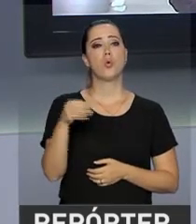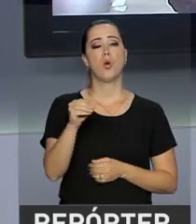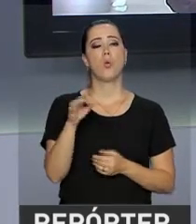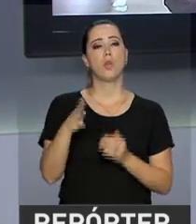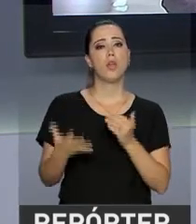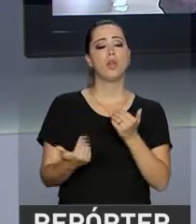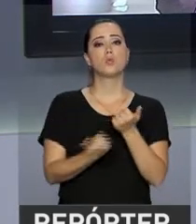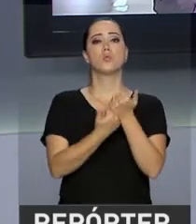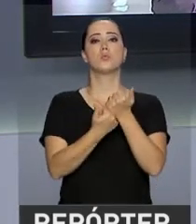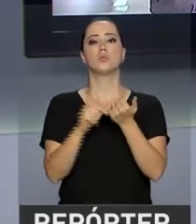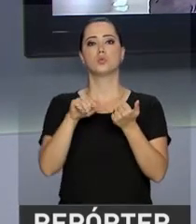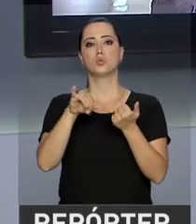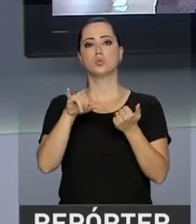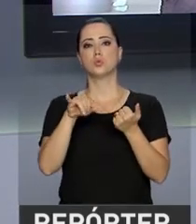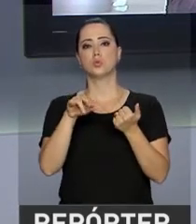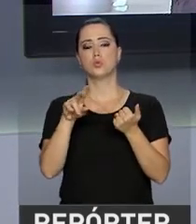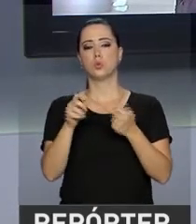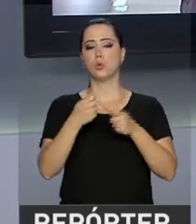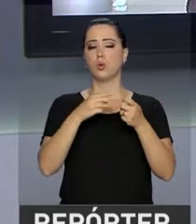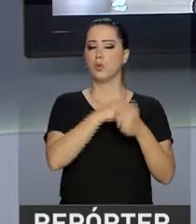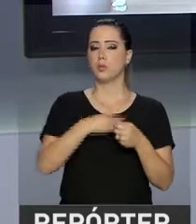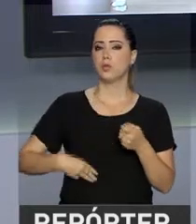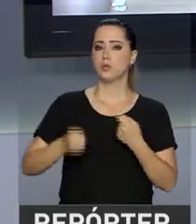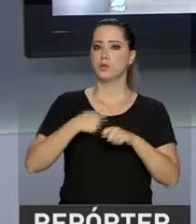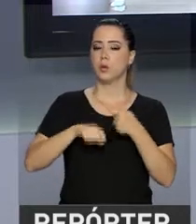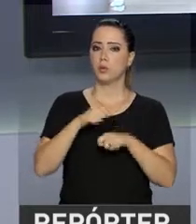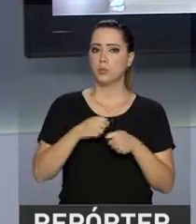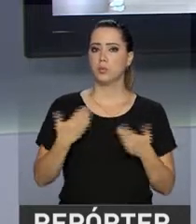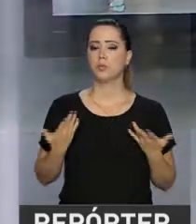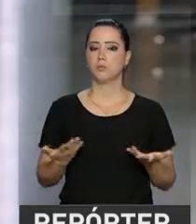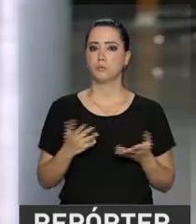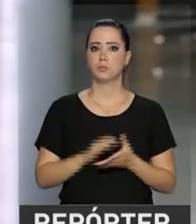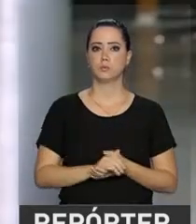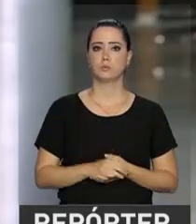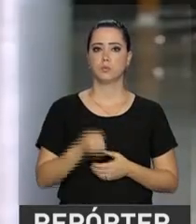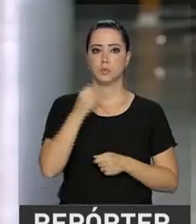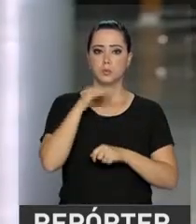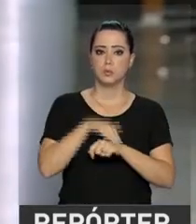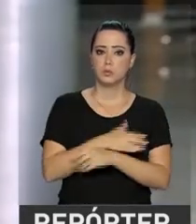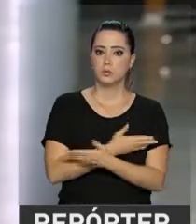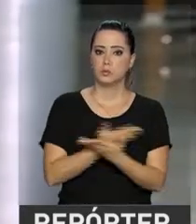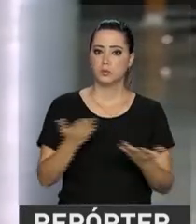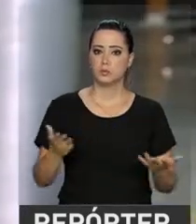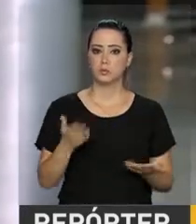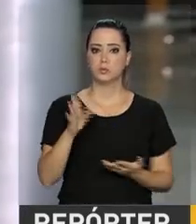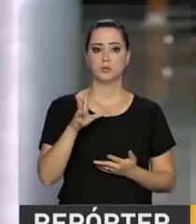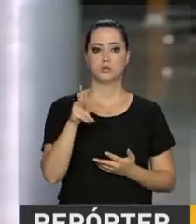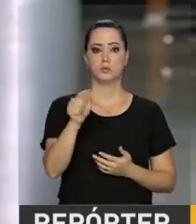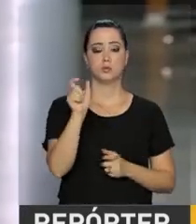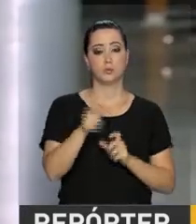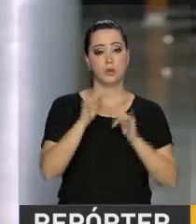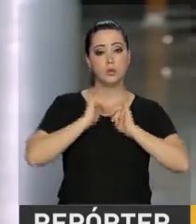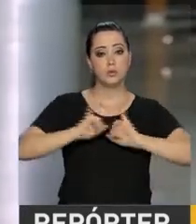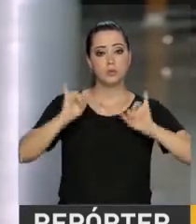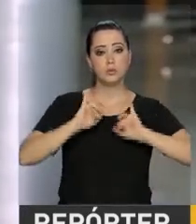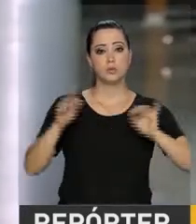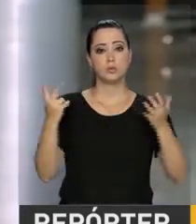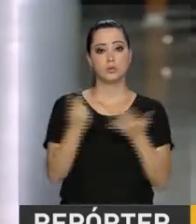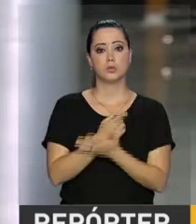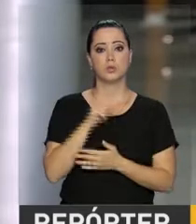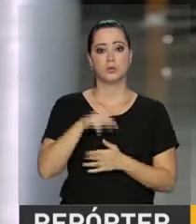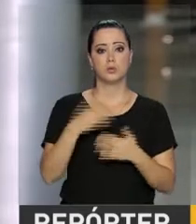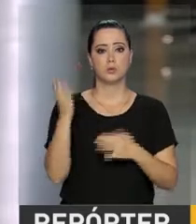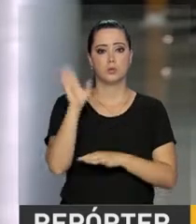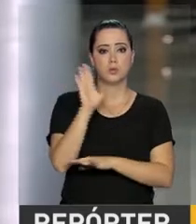de Henrique Meirelles? Boa noite pra você. Boa noite, Roberto. A você e a todos que nos assistem. Pois é, Roberto. Esse anúncio foi feito agora à